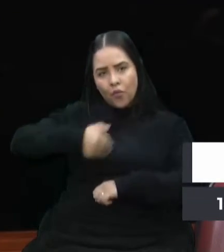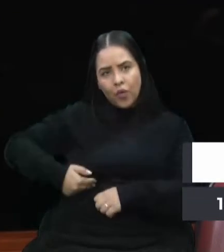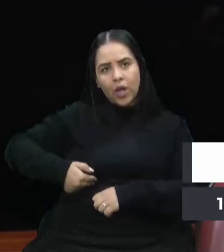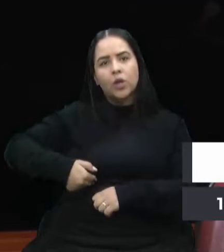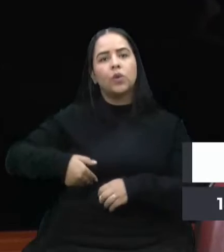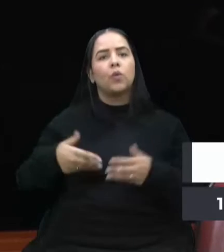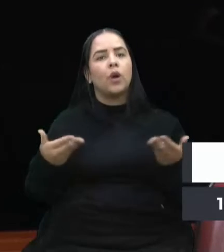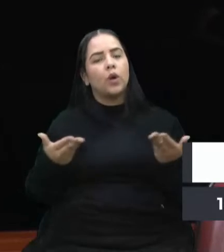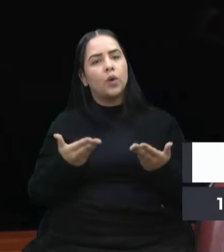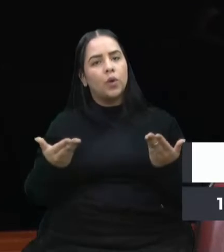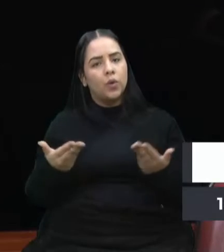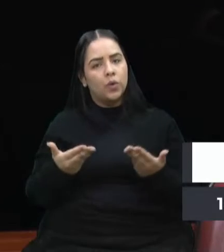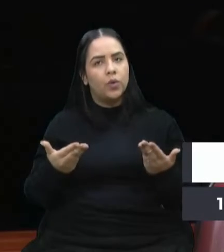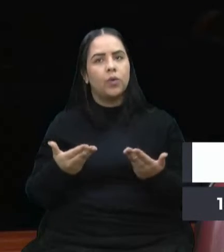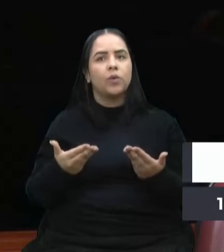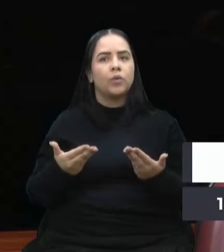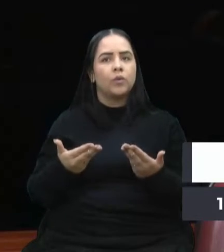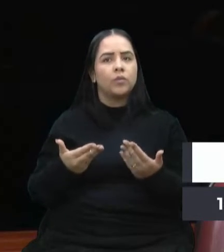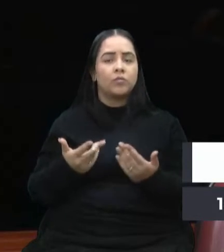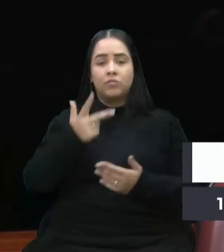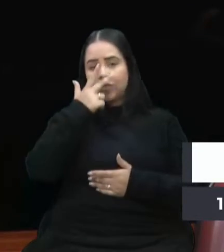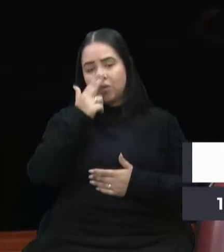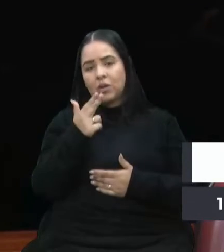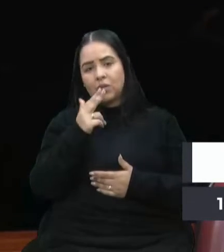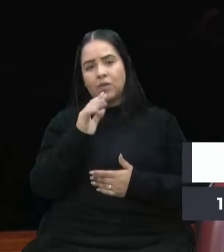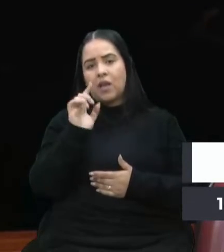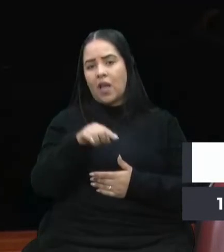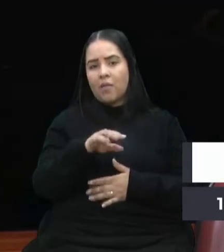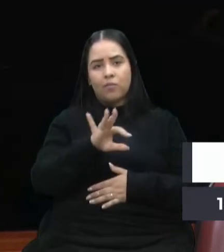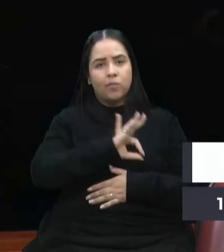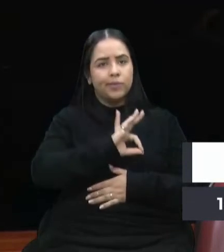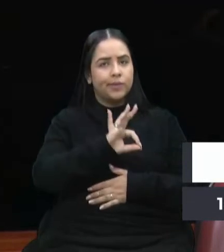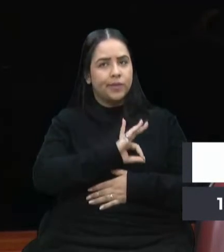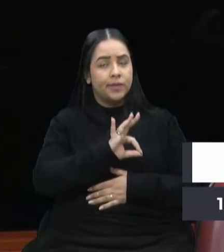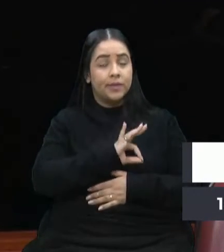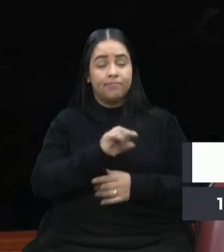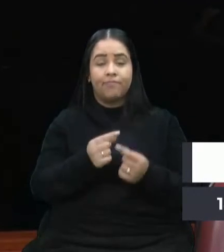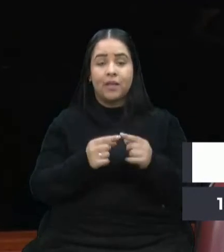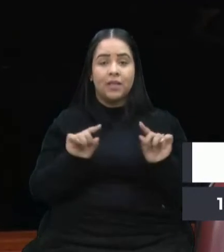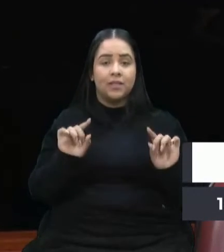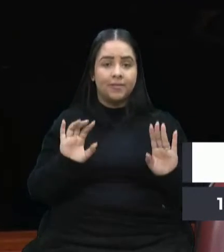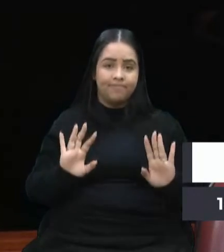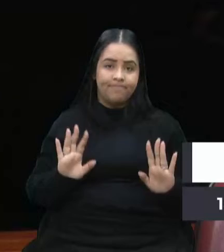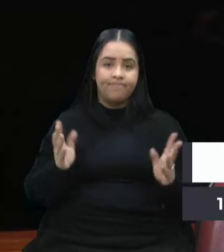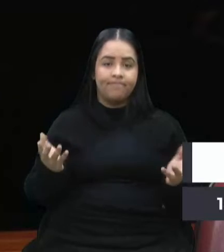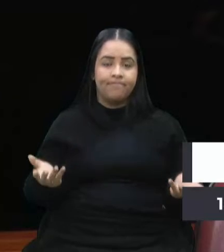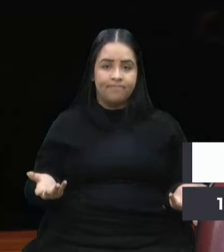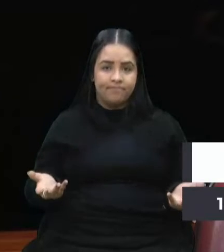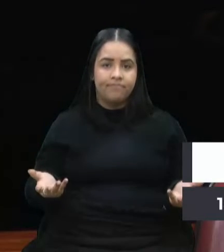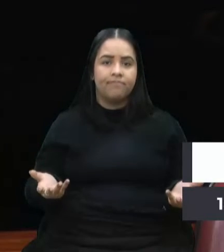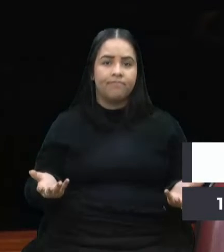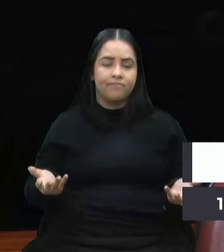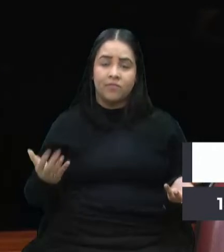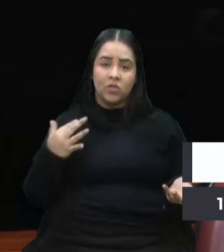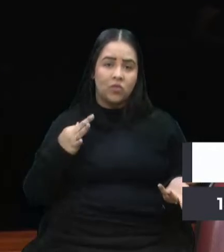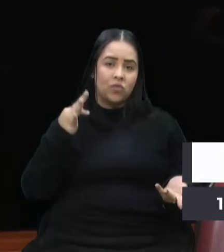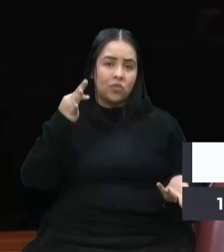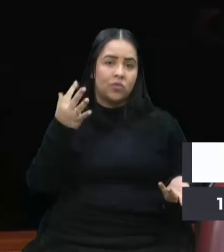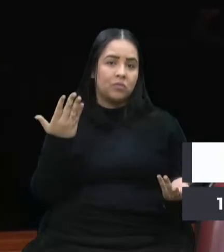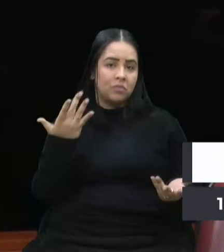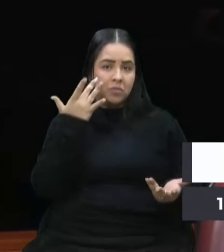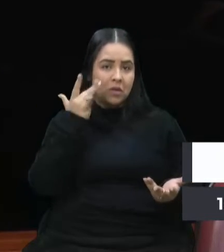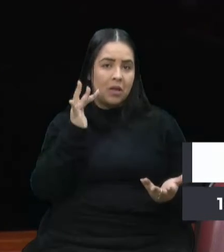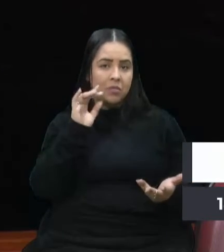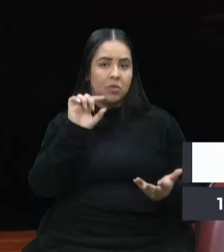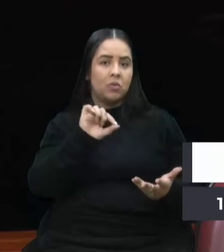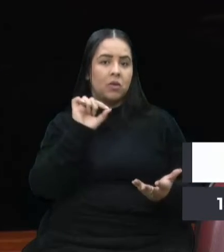está hoje, mesmo que seja um policial, mas... E o futuro não interessa quem